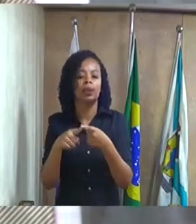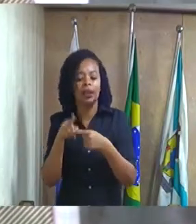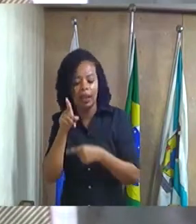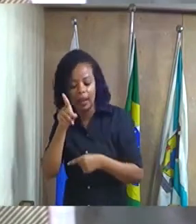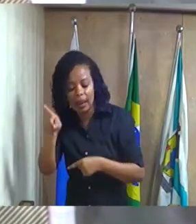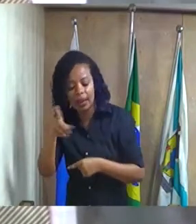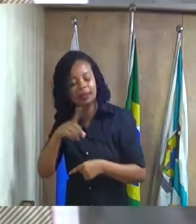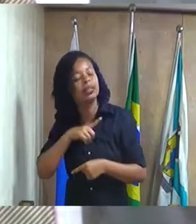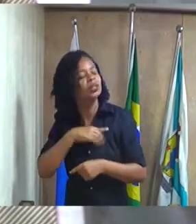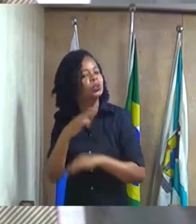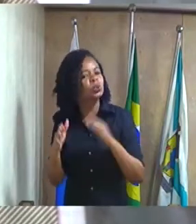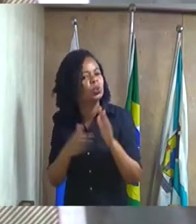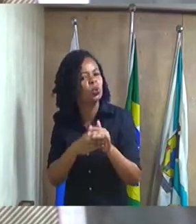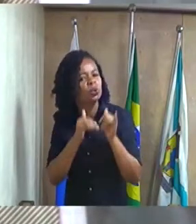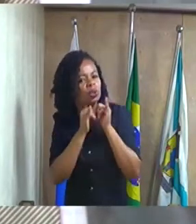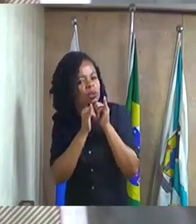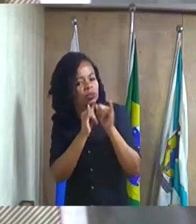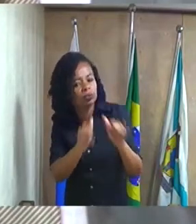todas as informações